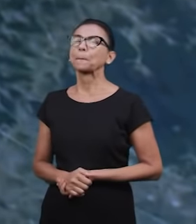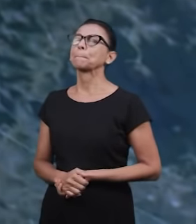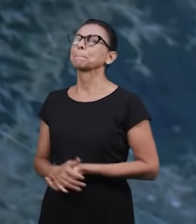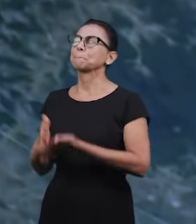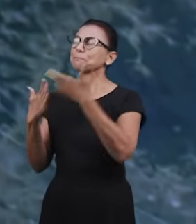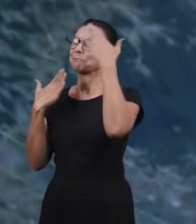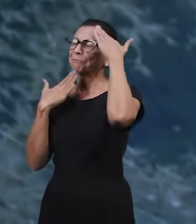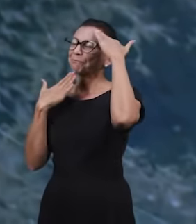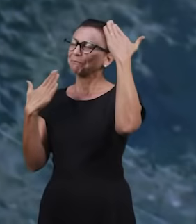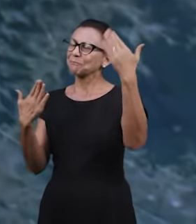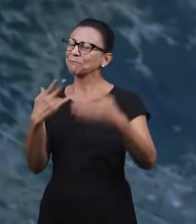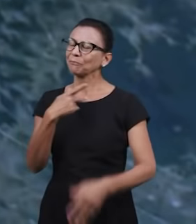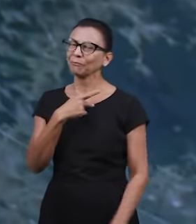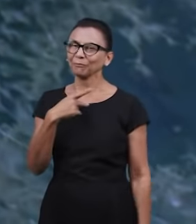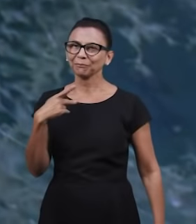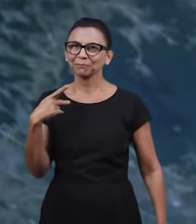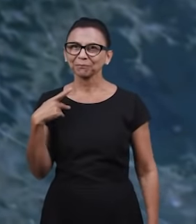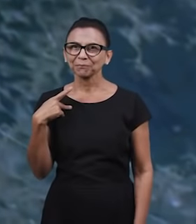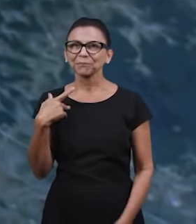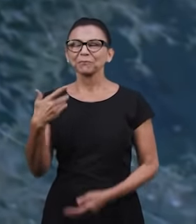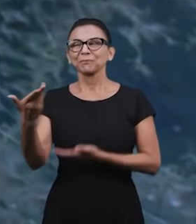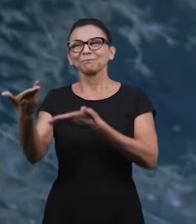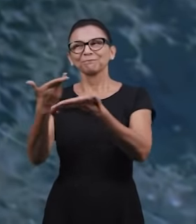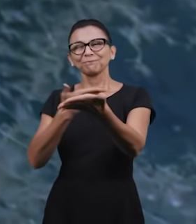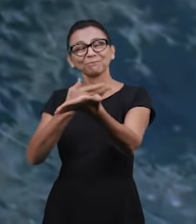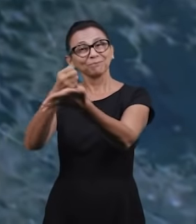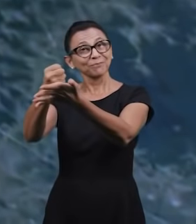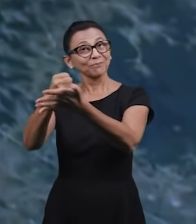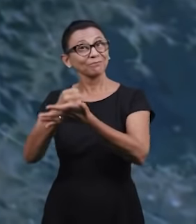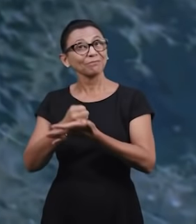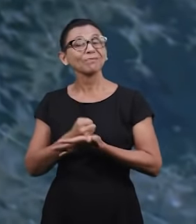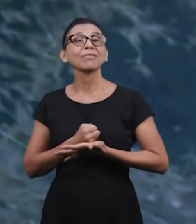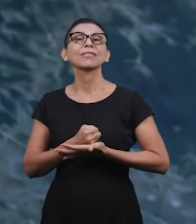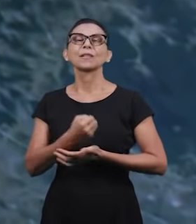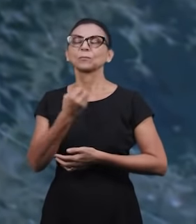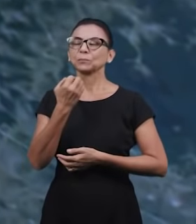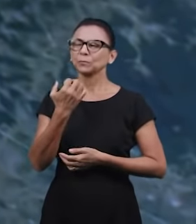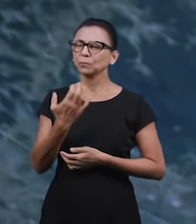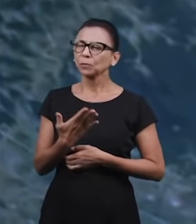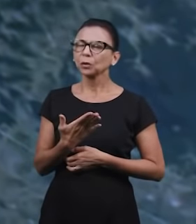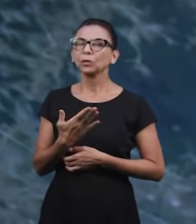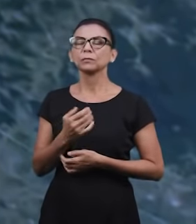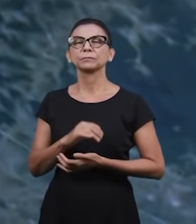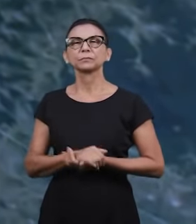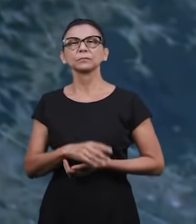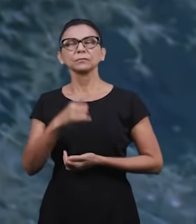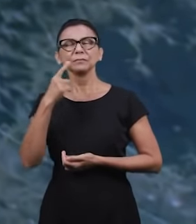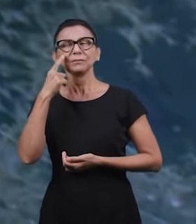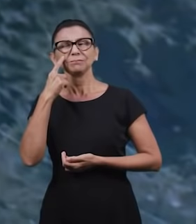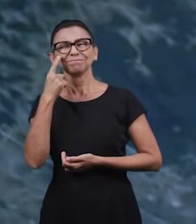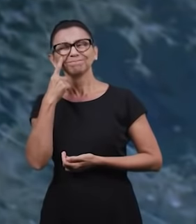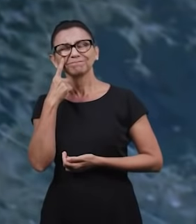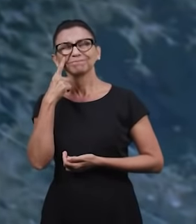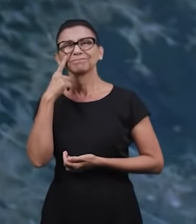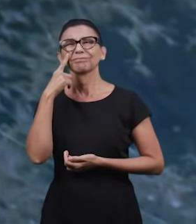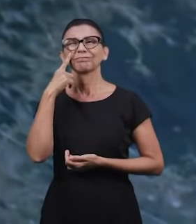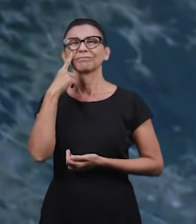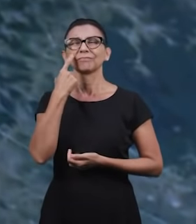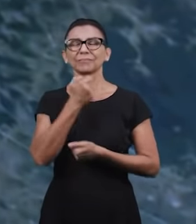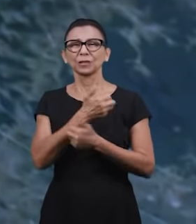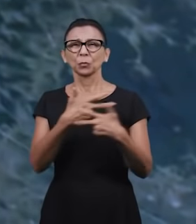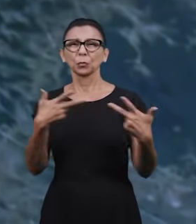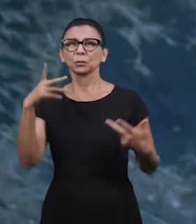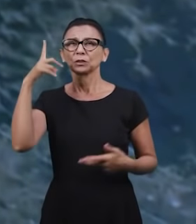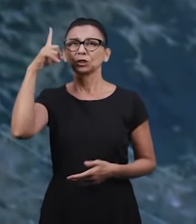Pastor Denis, muito obrigado pela sua colaboração muito boa, dando-nos esta informação das dificuldades encontradas